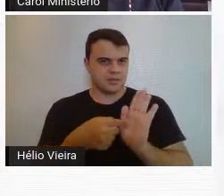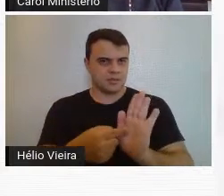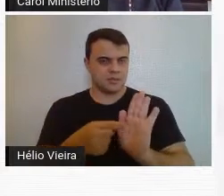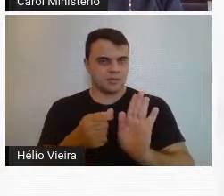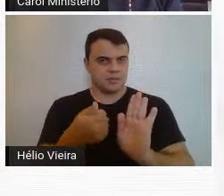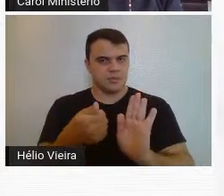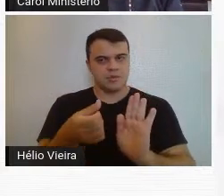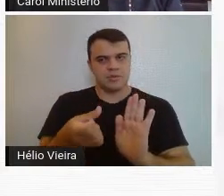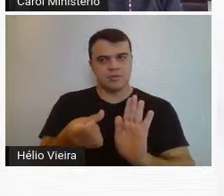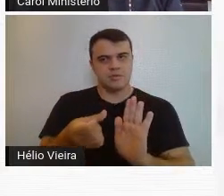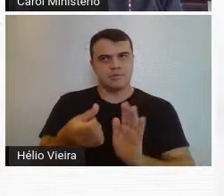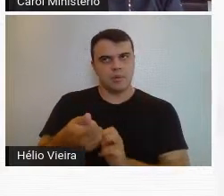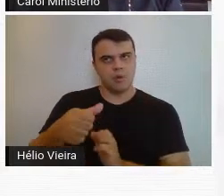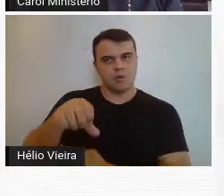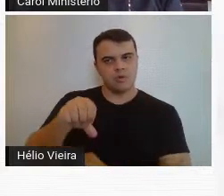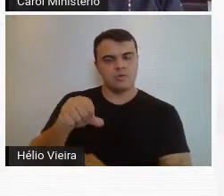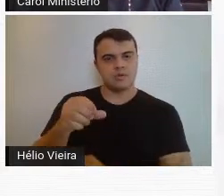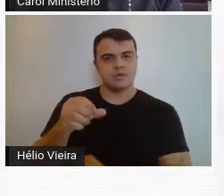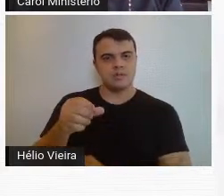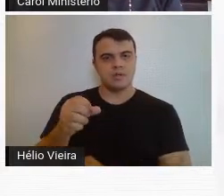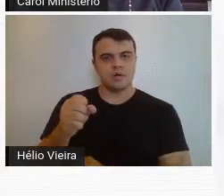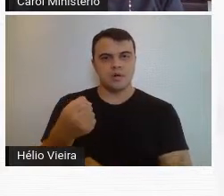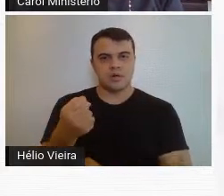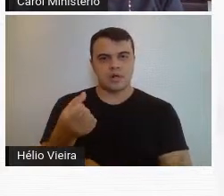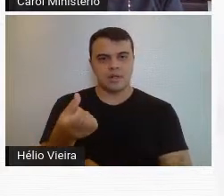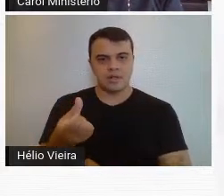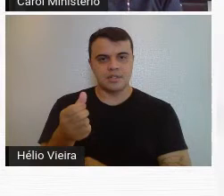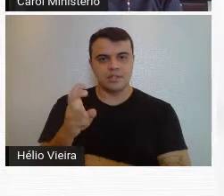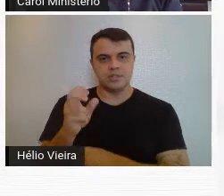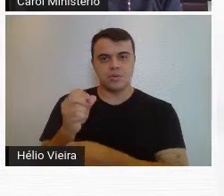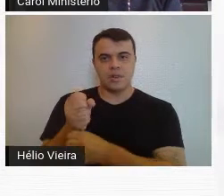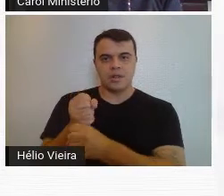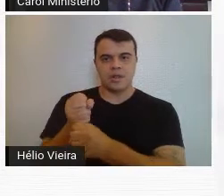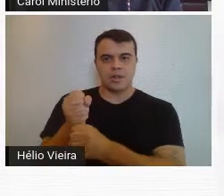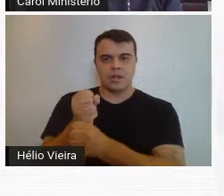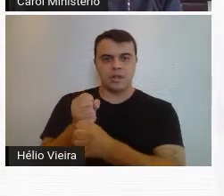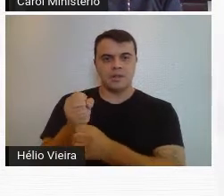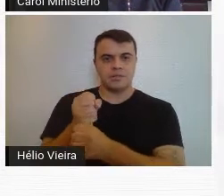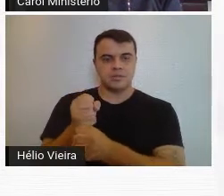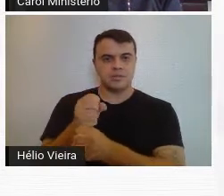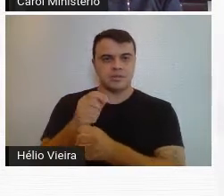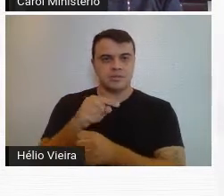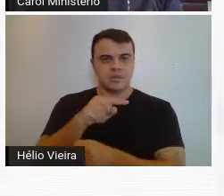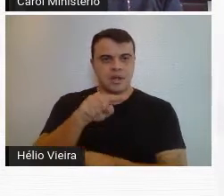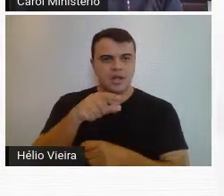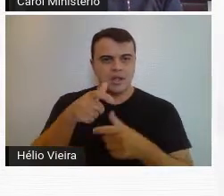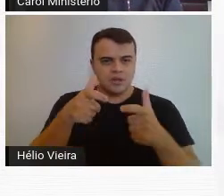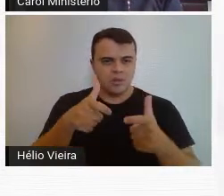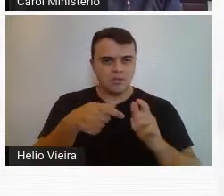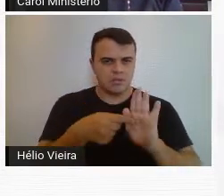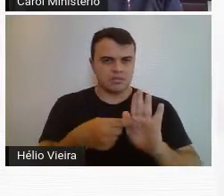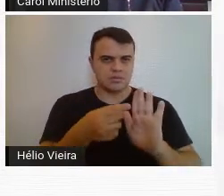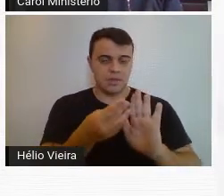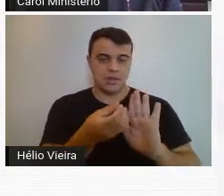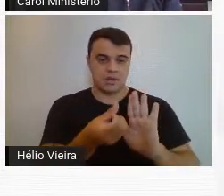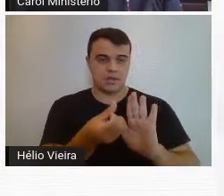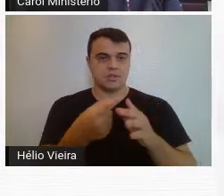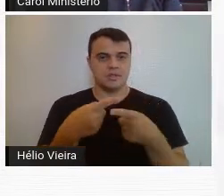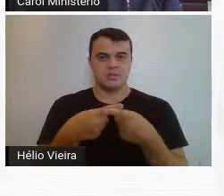houve em 1986 e comemoração aos 50 anos do salão de 1936 que